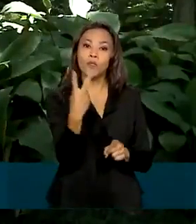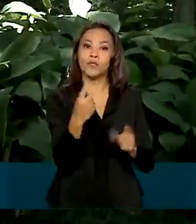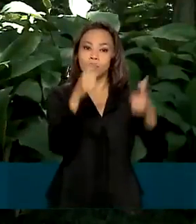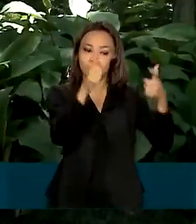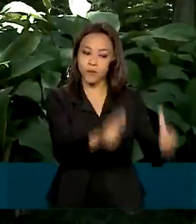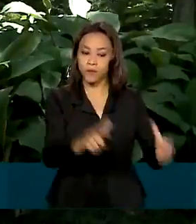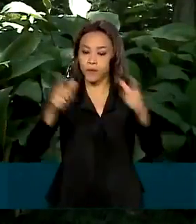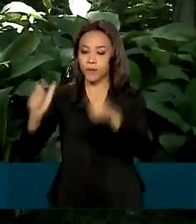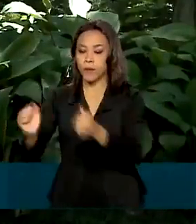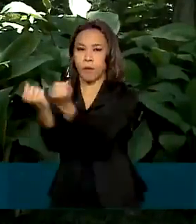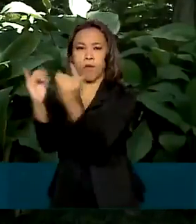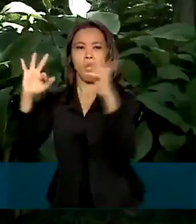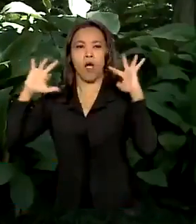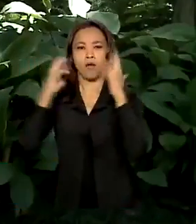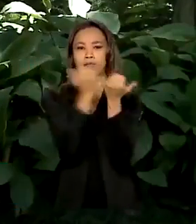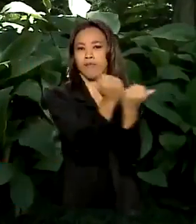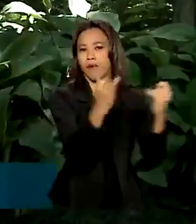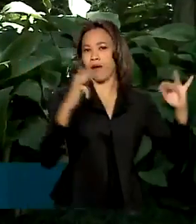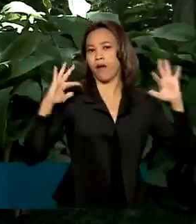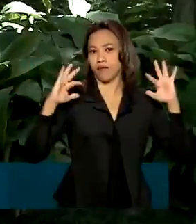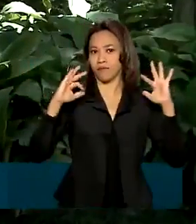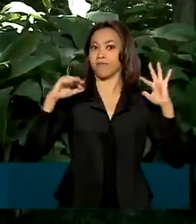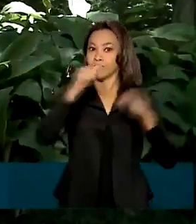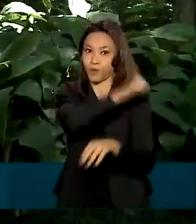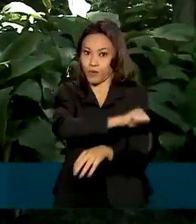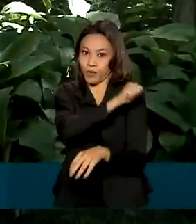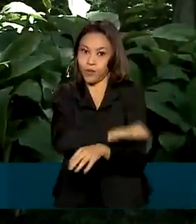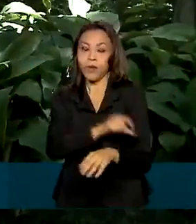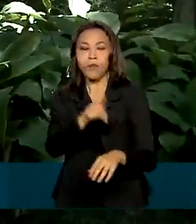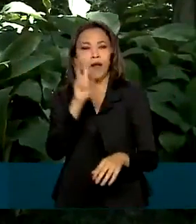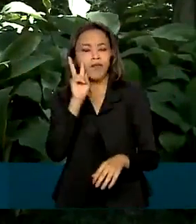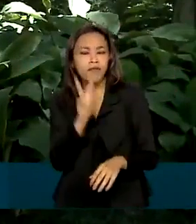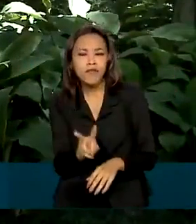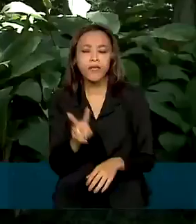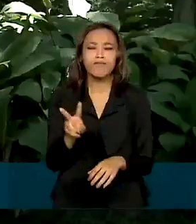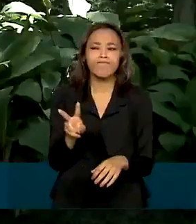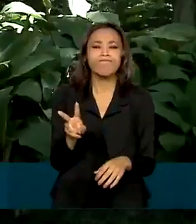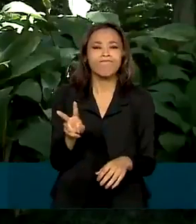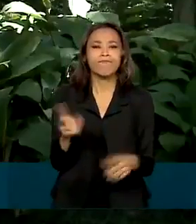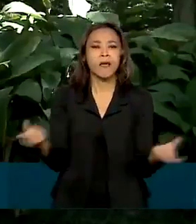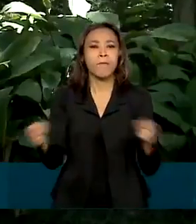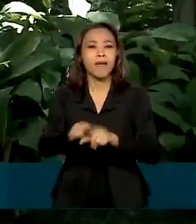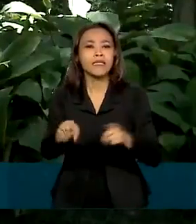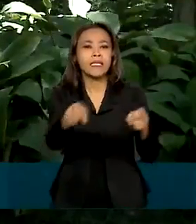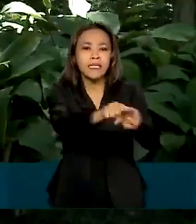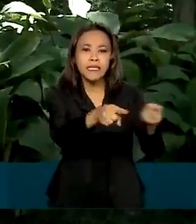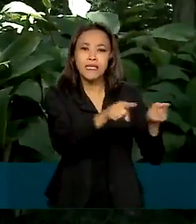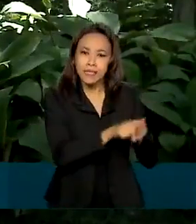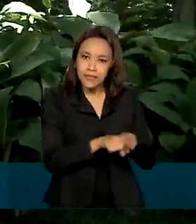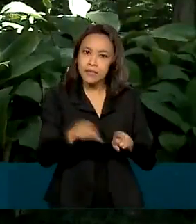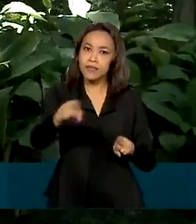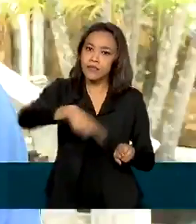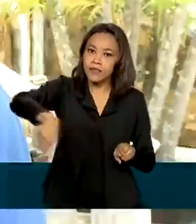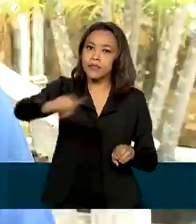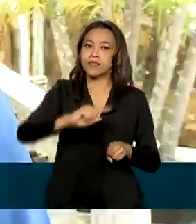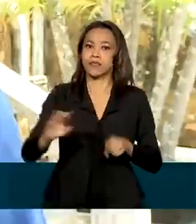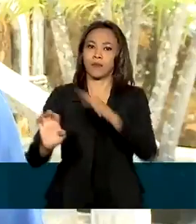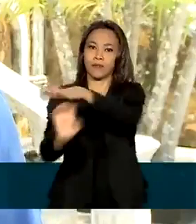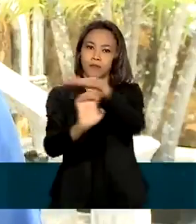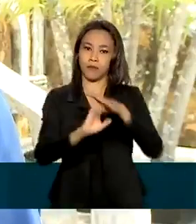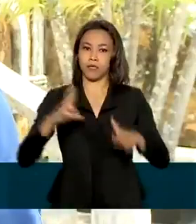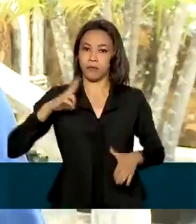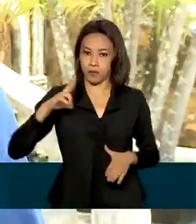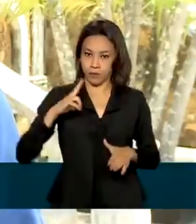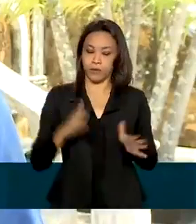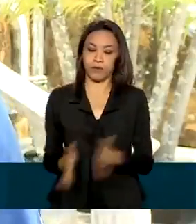Rio de Janeiro com o mesmo objetivo, identificar possibilidades para firmar parcerias com a iniciativa privada. O governo